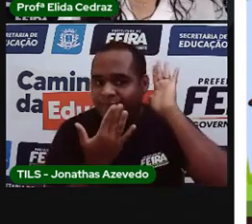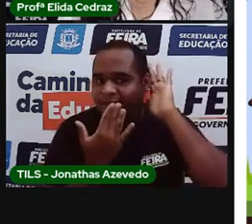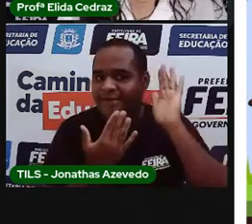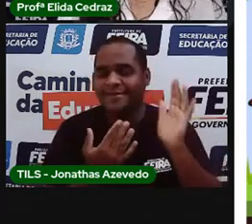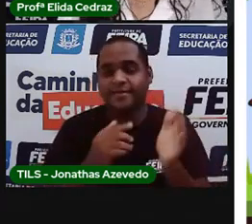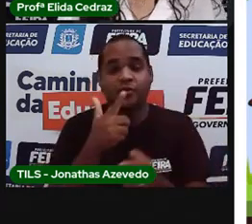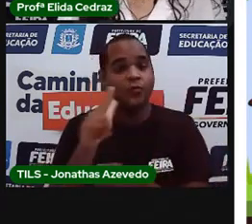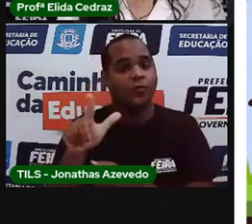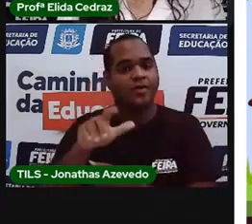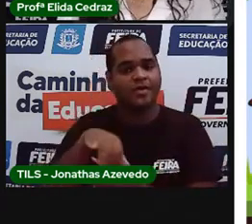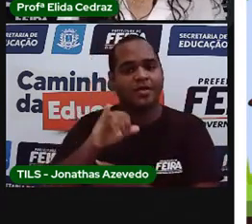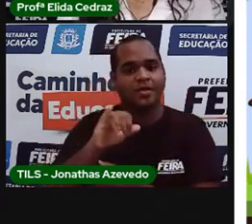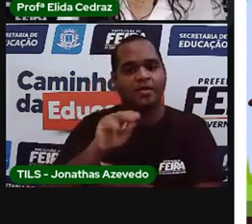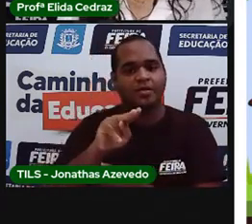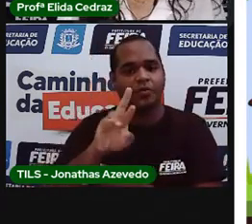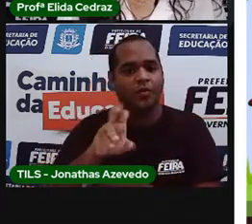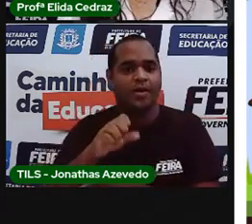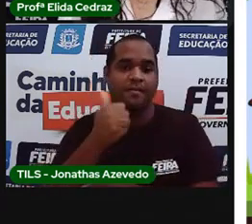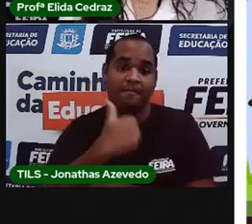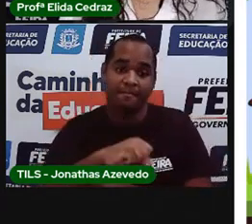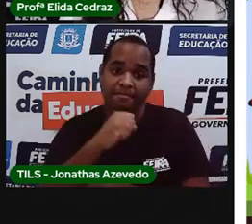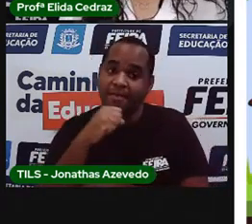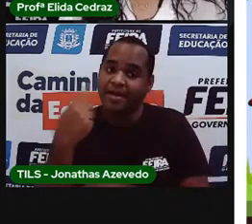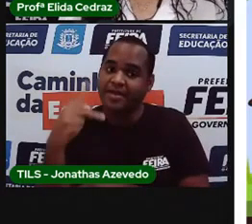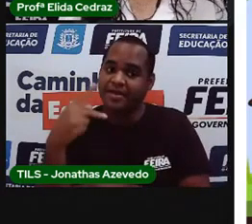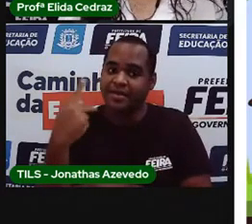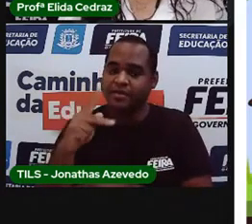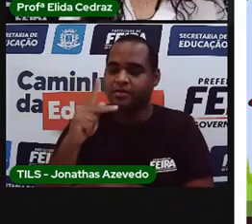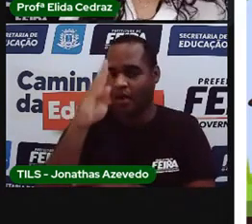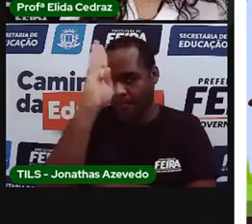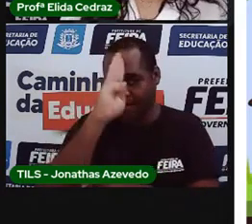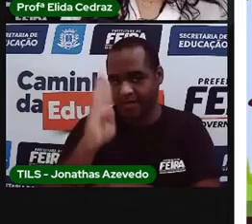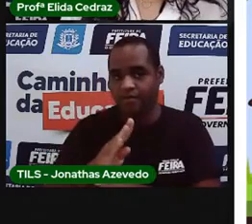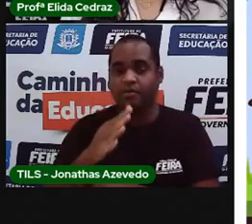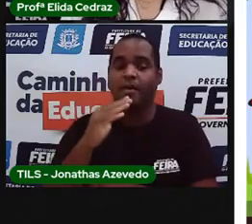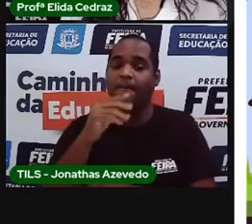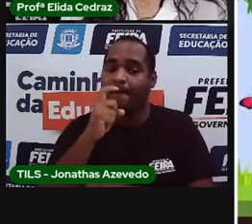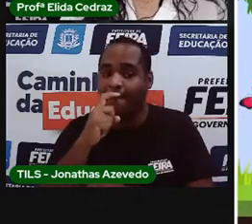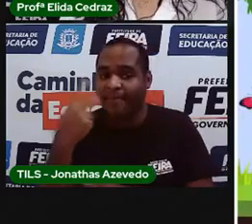Yuri tem mãe brasileira e o pai alemão.